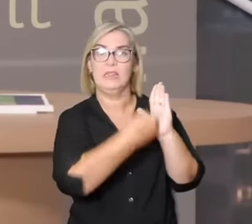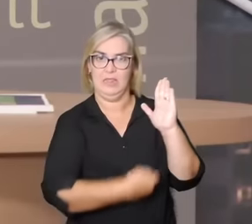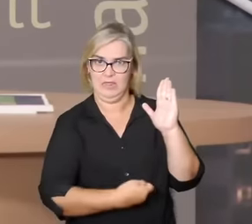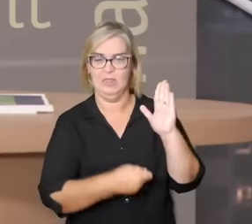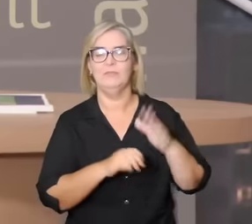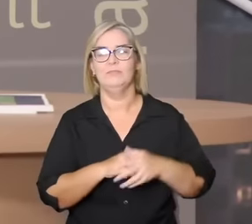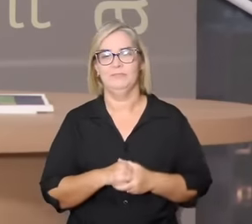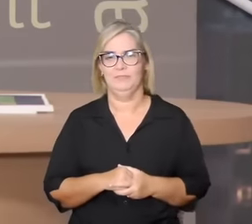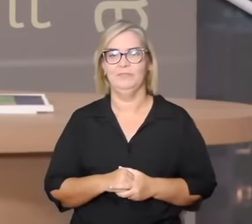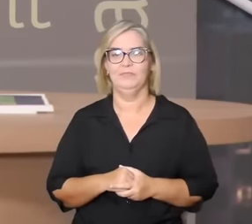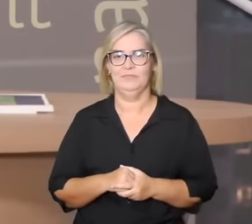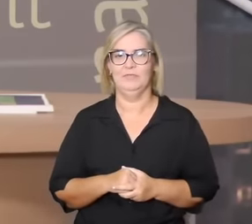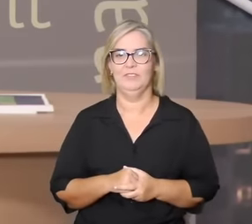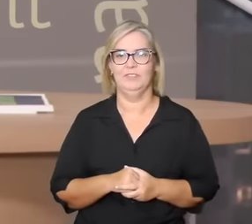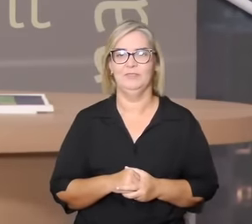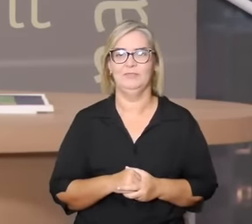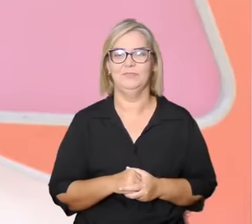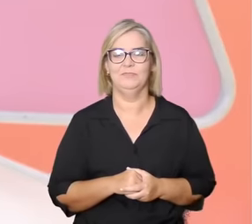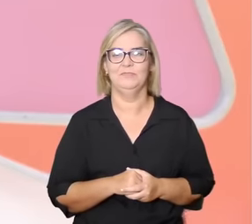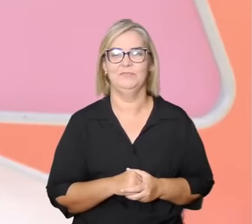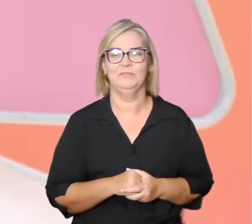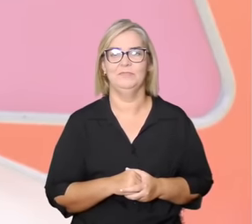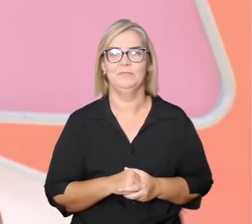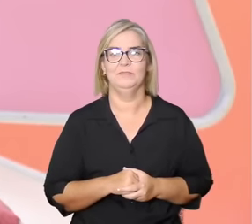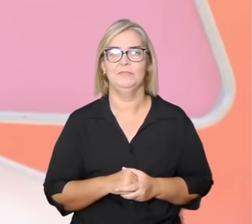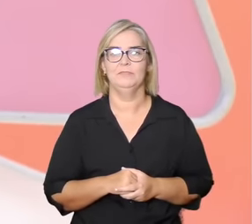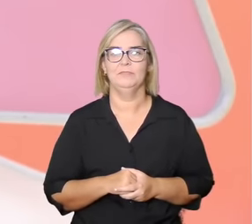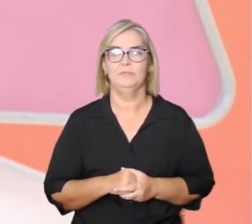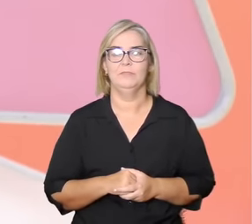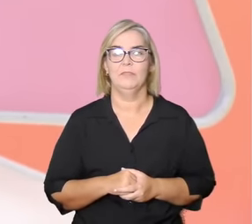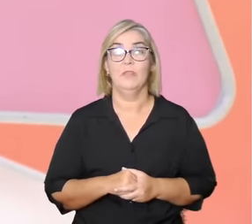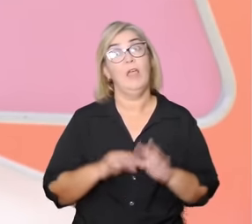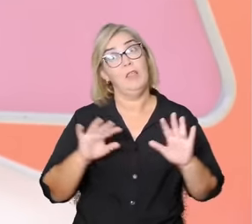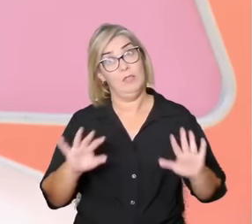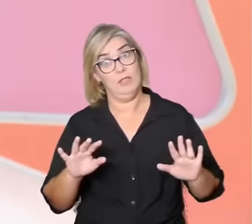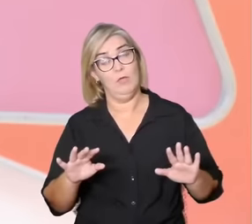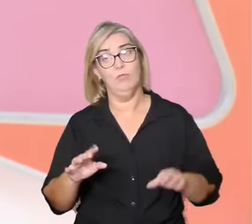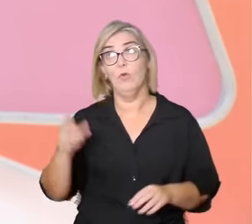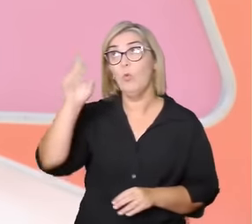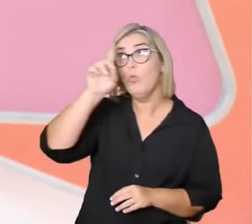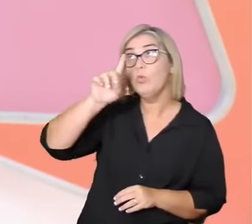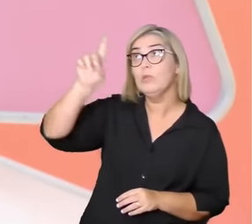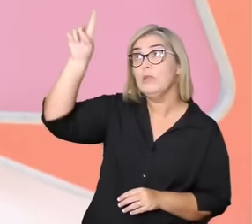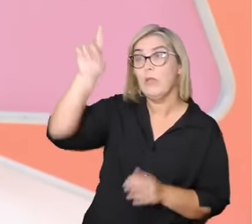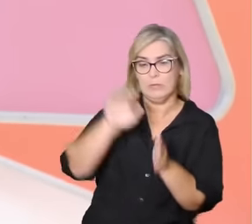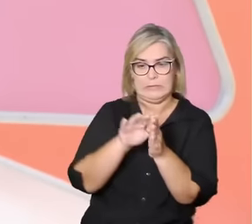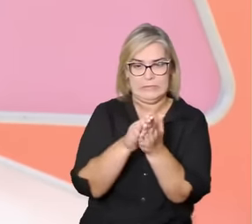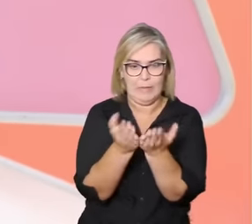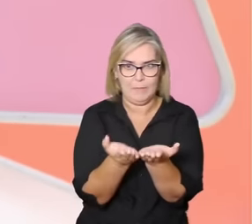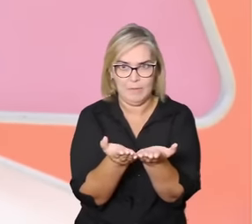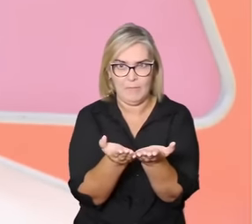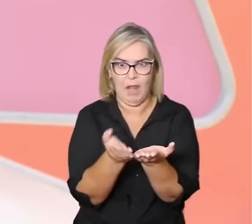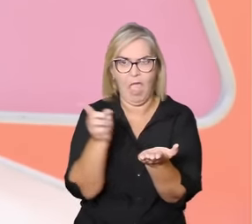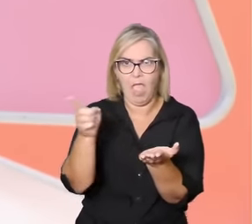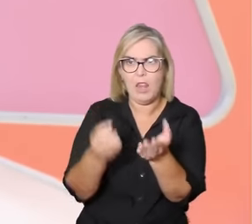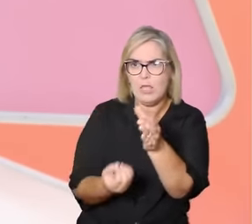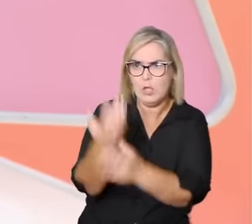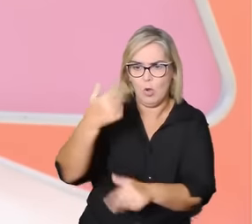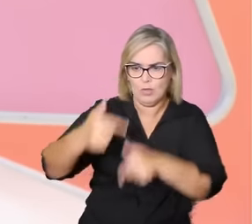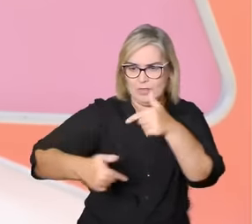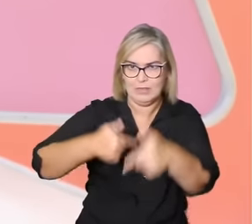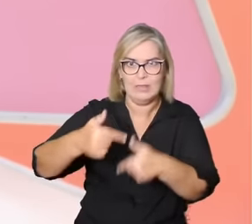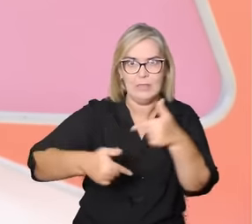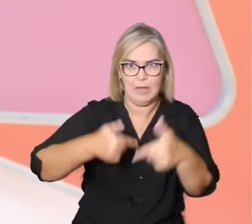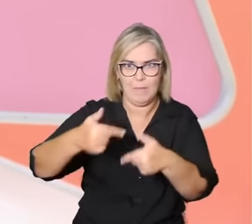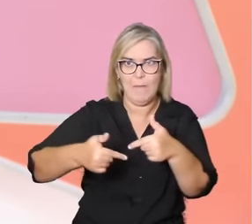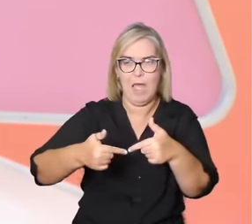Tem um... o vídeo. Por bem dizer, o Deus da Bíblia inventou o trabalho e o fez como um instrumento